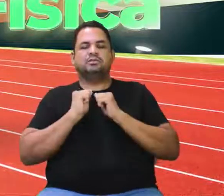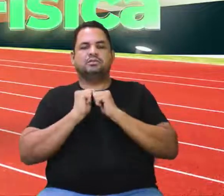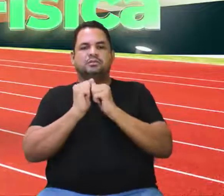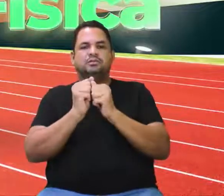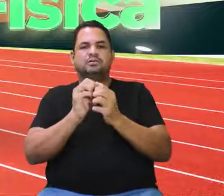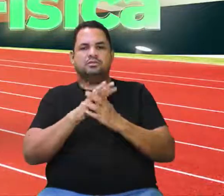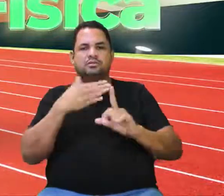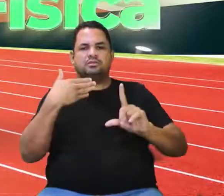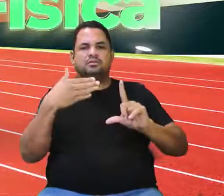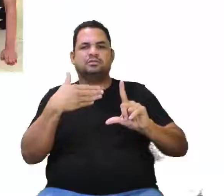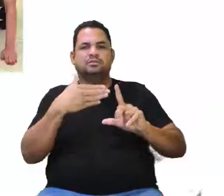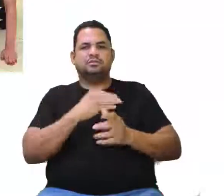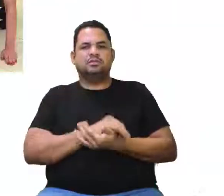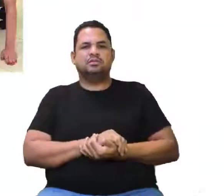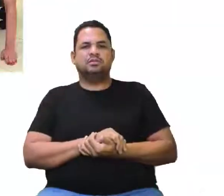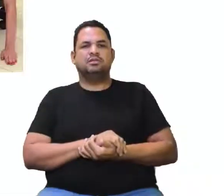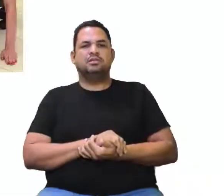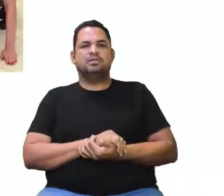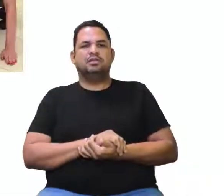comigo aí no slide.